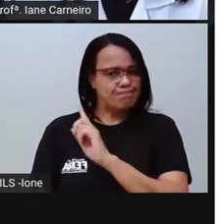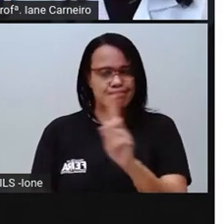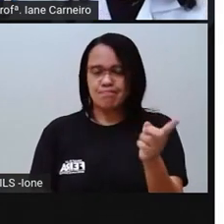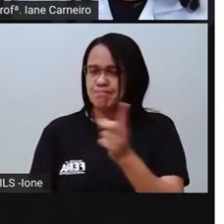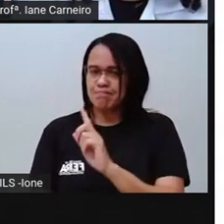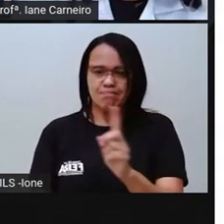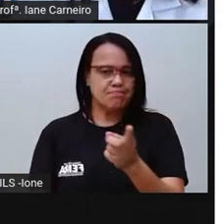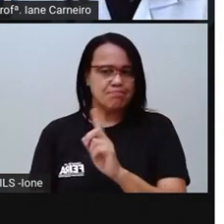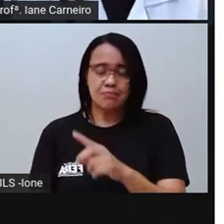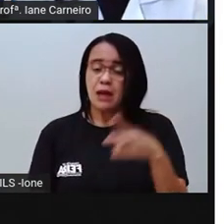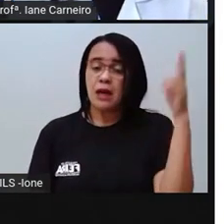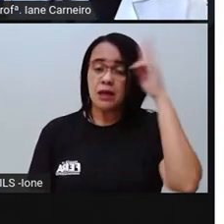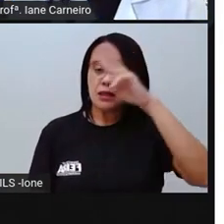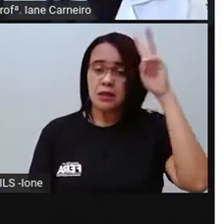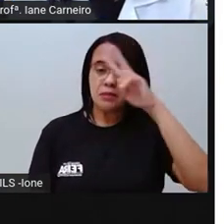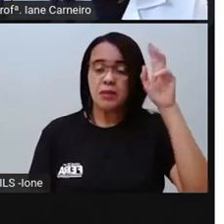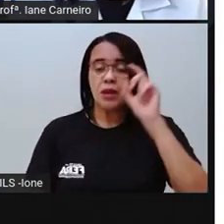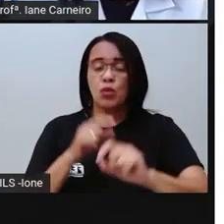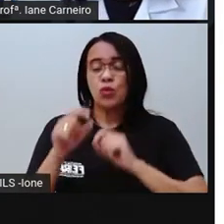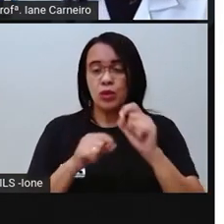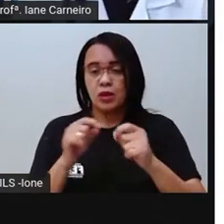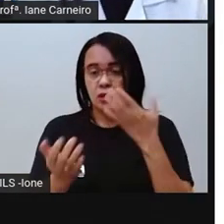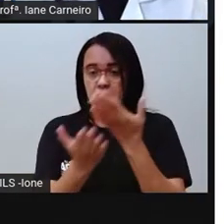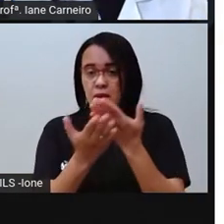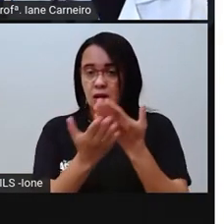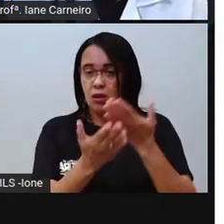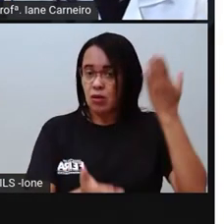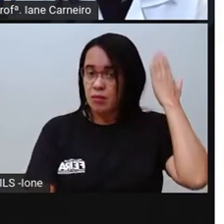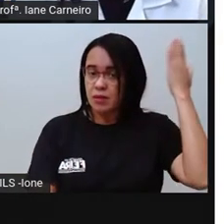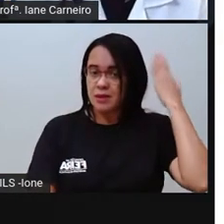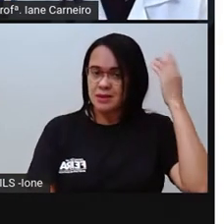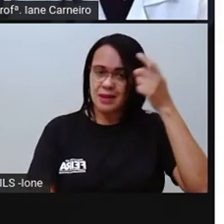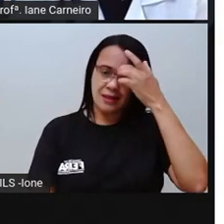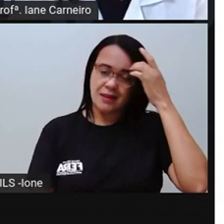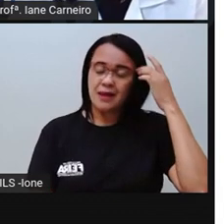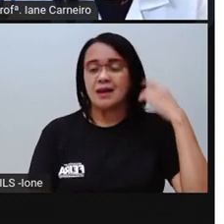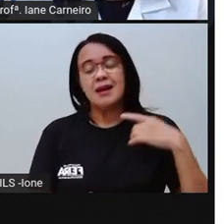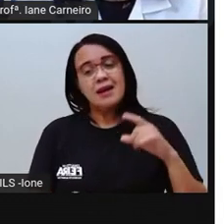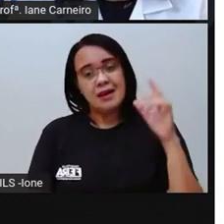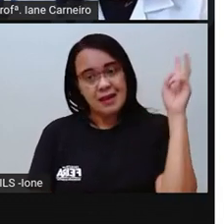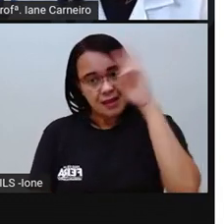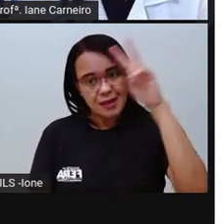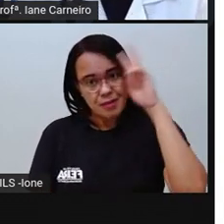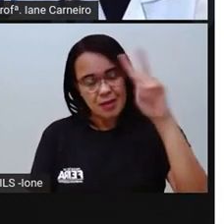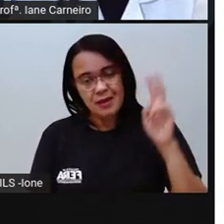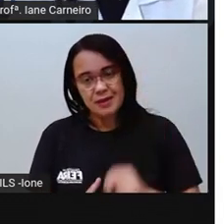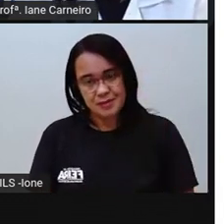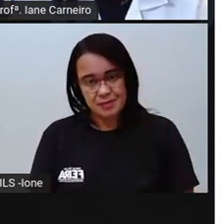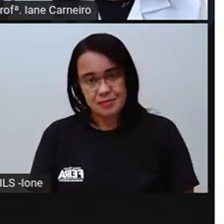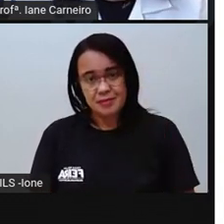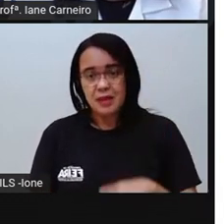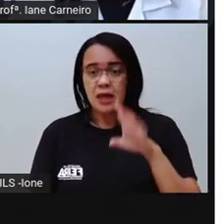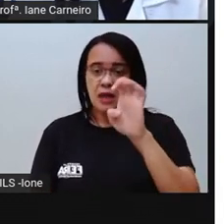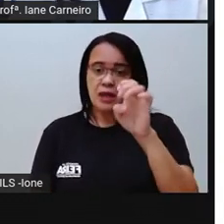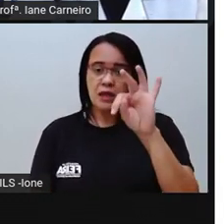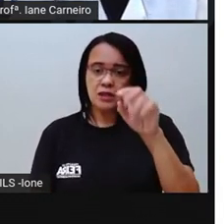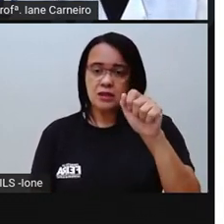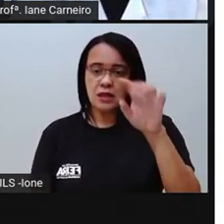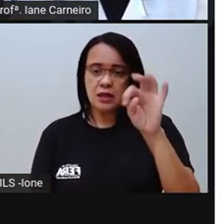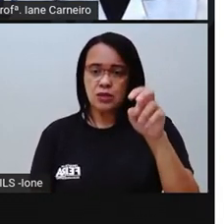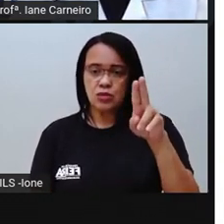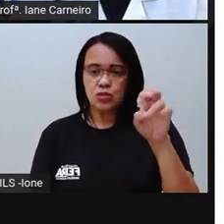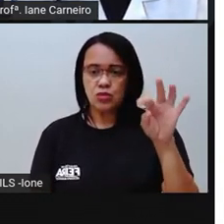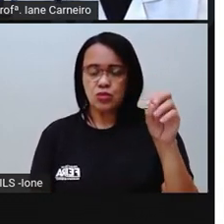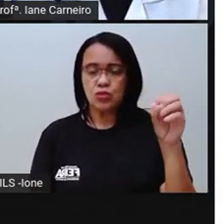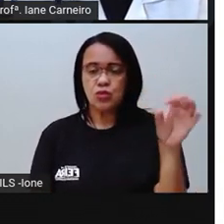E a gente lembrar, né? Do que nós vimos na aula anterior, do estatuto da criança e do adolescente, né? O quanto é importante a